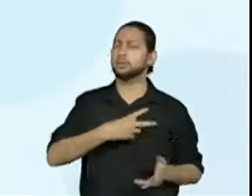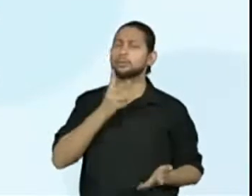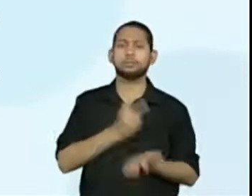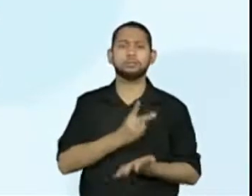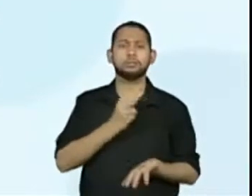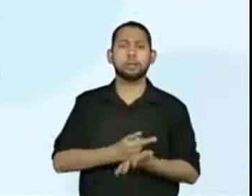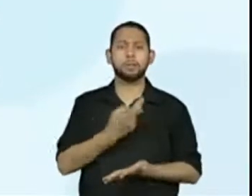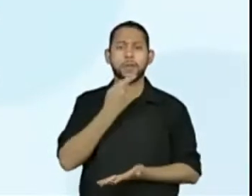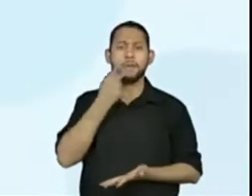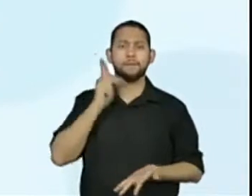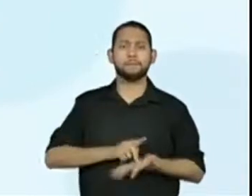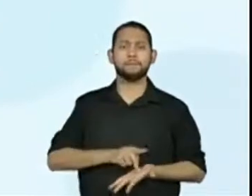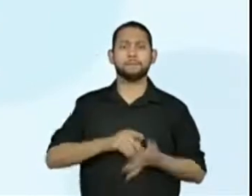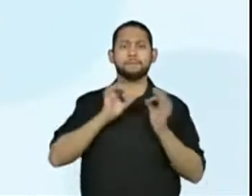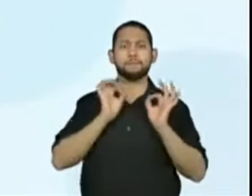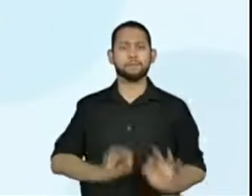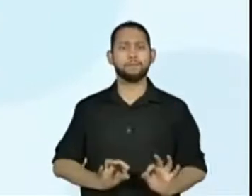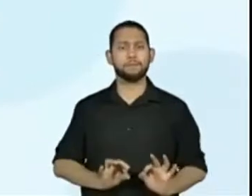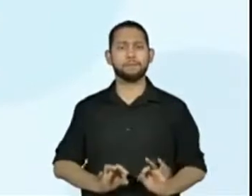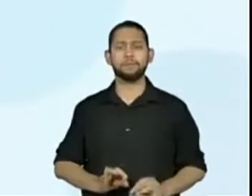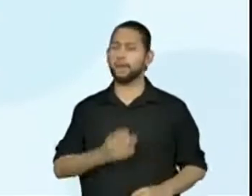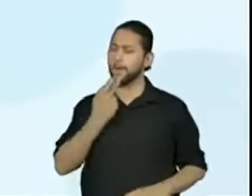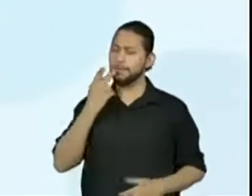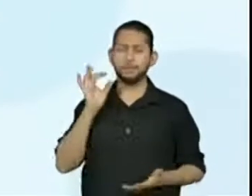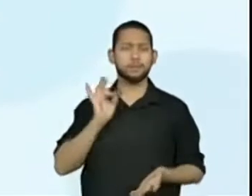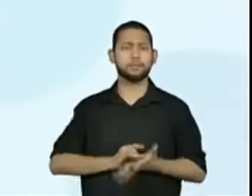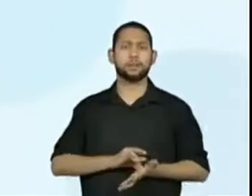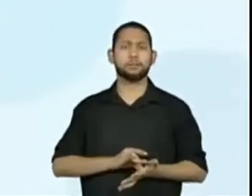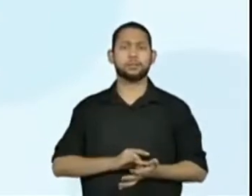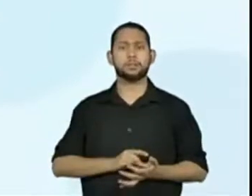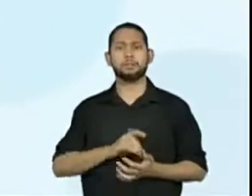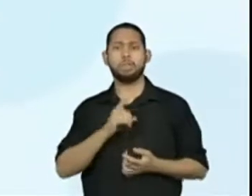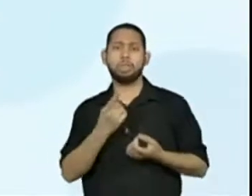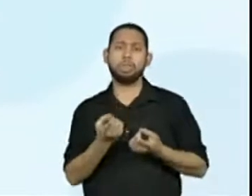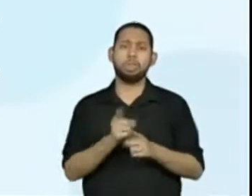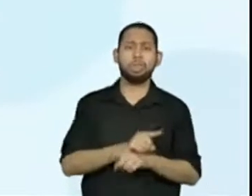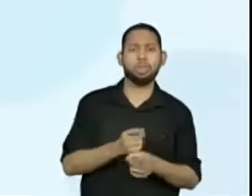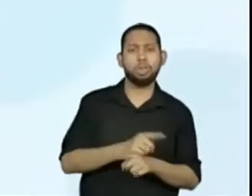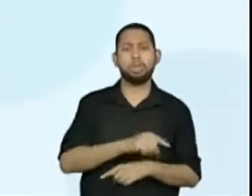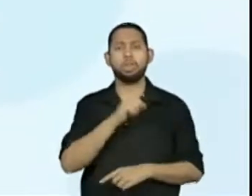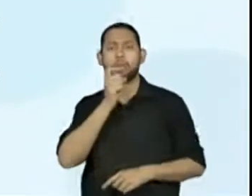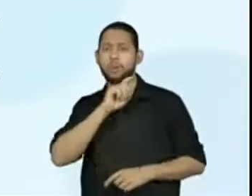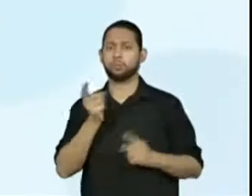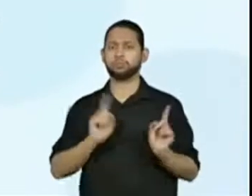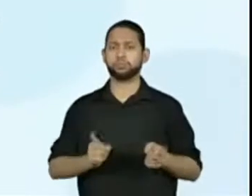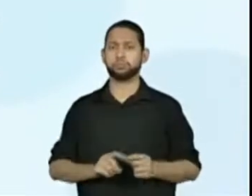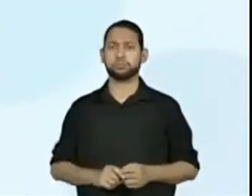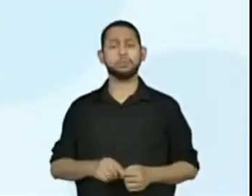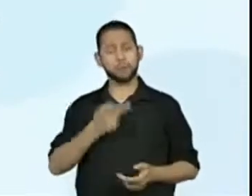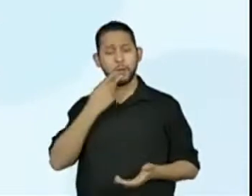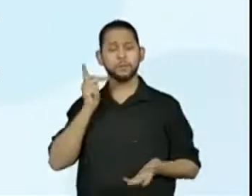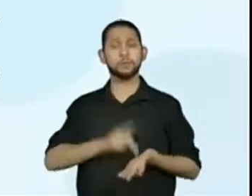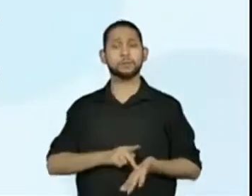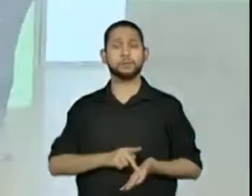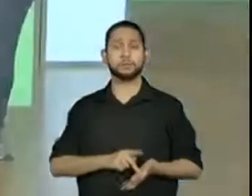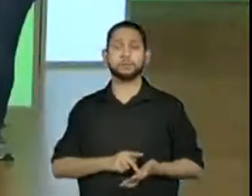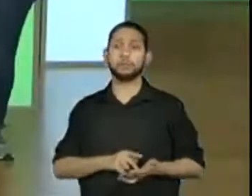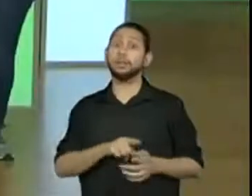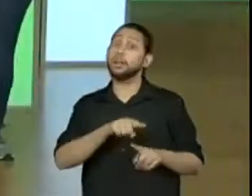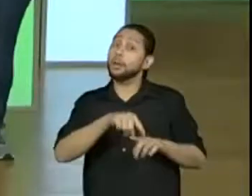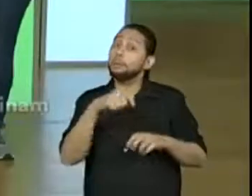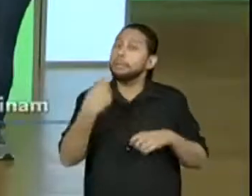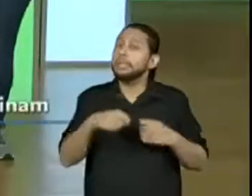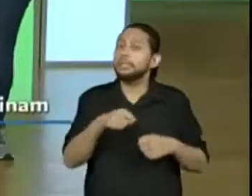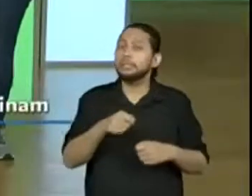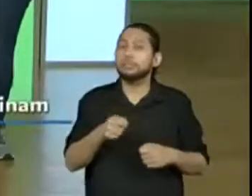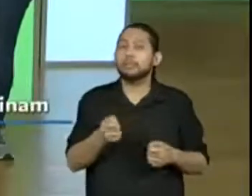pessoa que gosta da verdade, ela é verdadeira, ela é muito sincera. Ser muito sincera também não é uma coisa muito boa. Você tem que ter um mínimo de